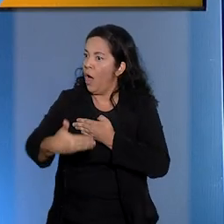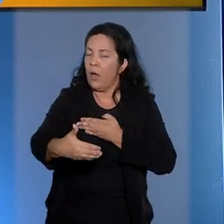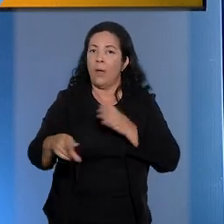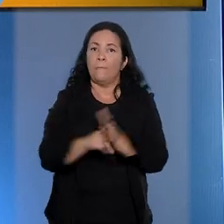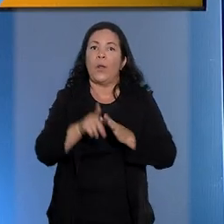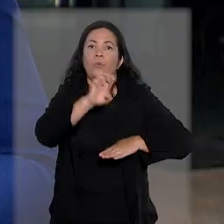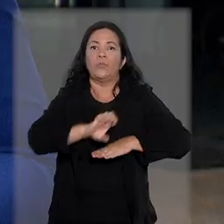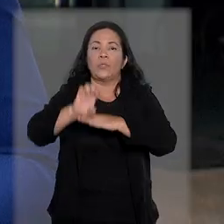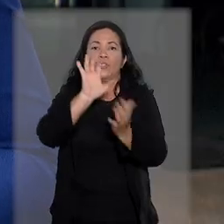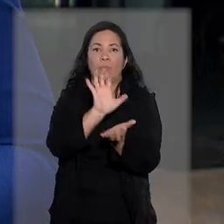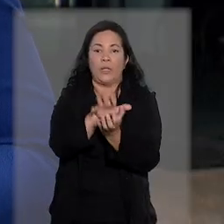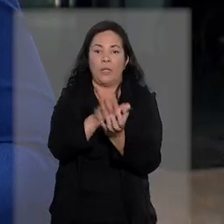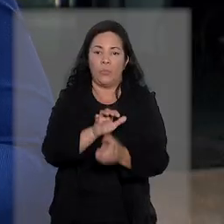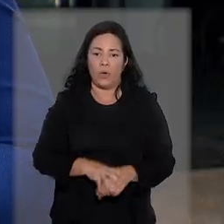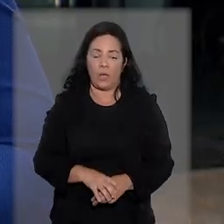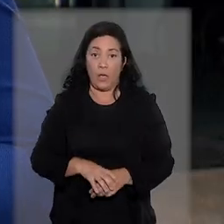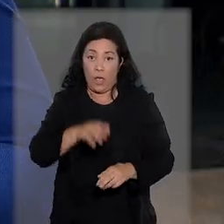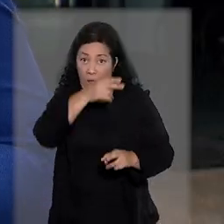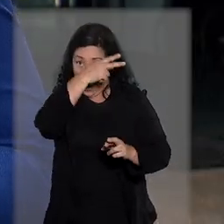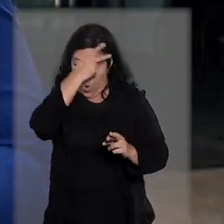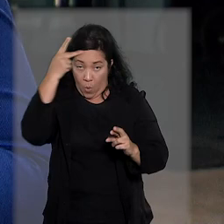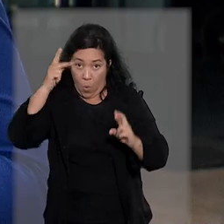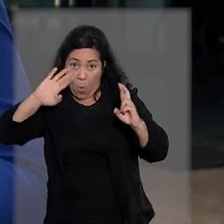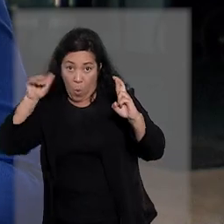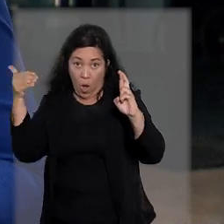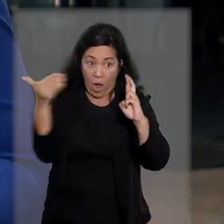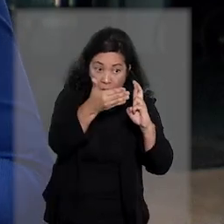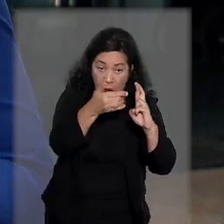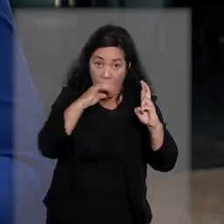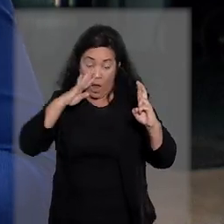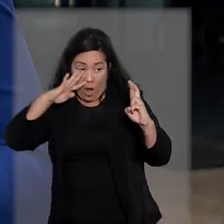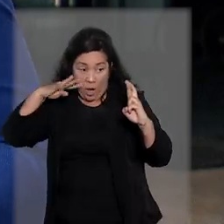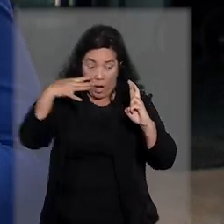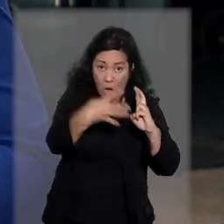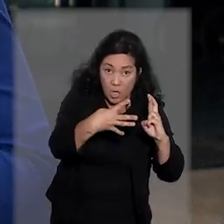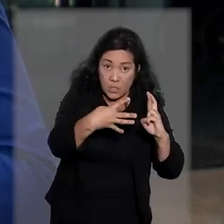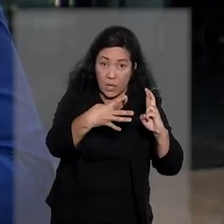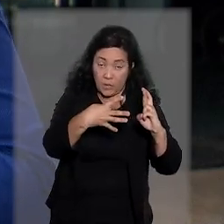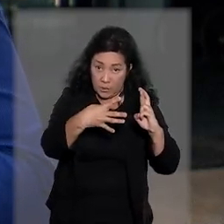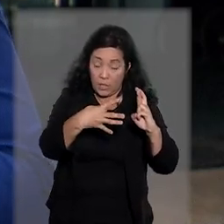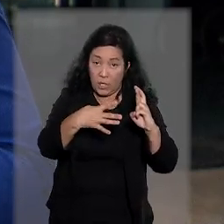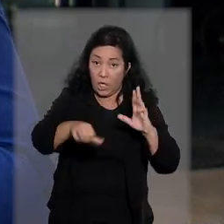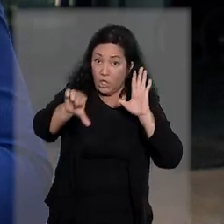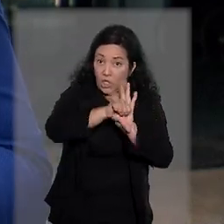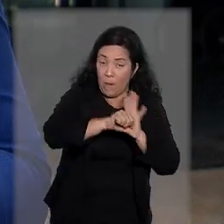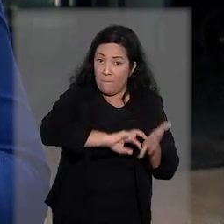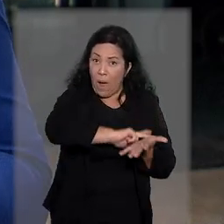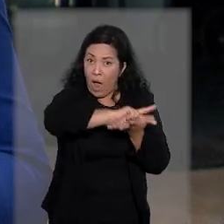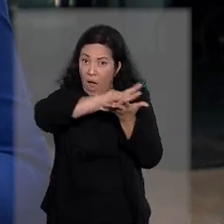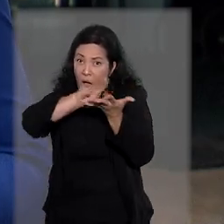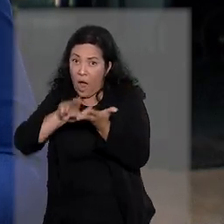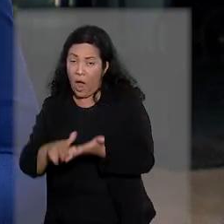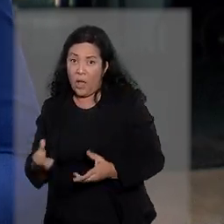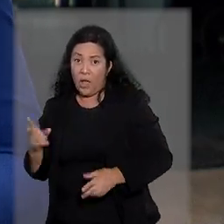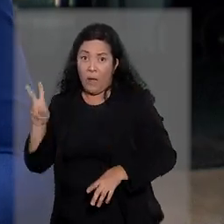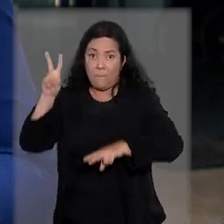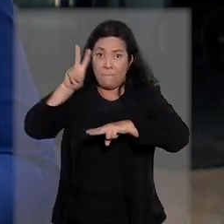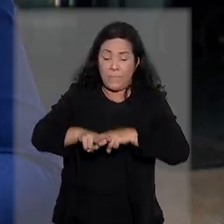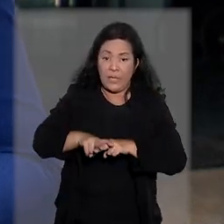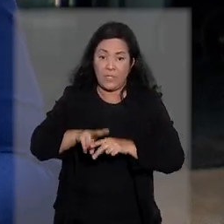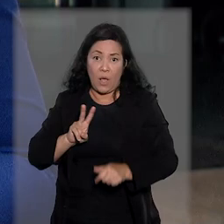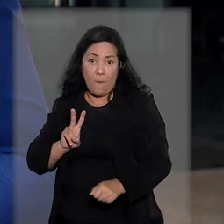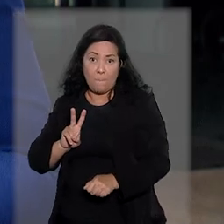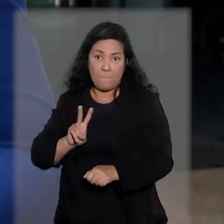Pernambuco. O réu é acusado de homicídio qualificado e organização criminosa. Ele teve a prisão temporária